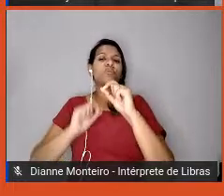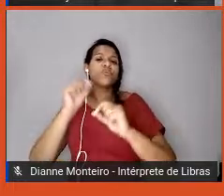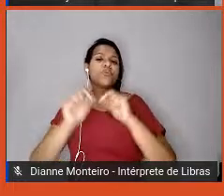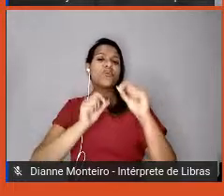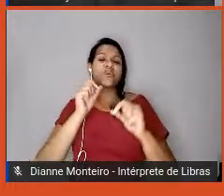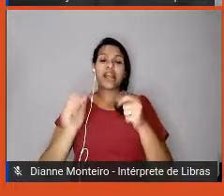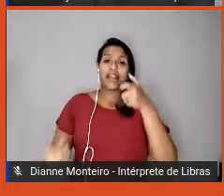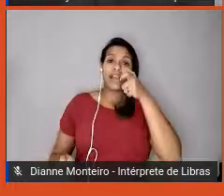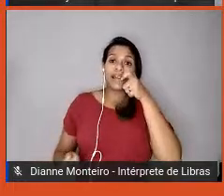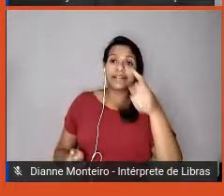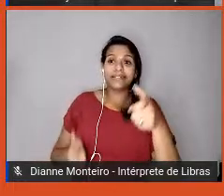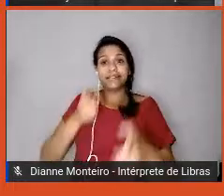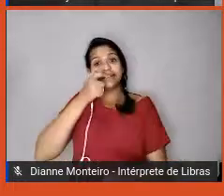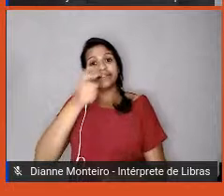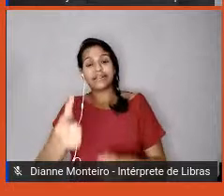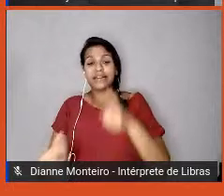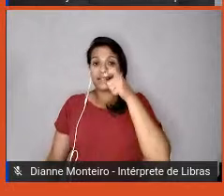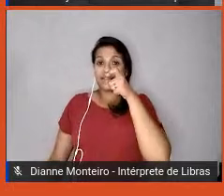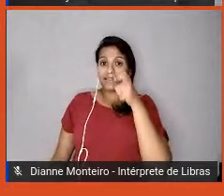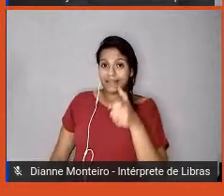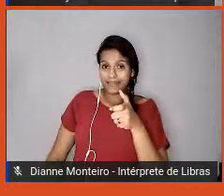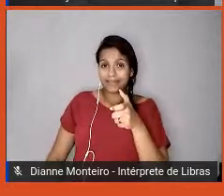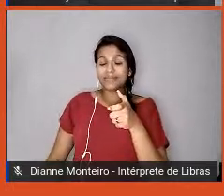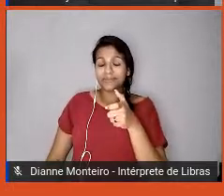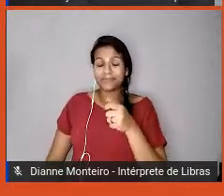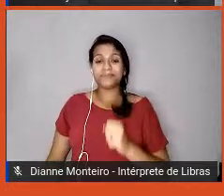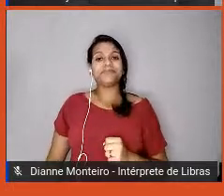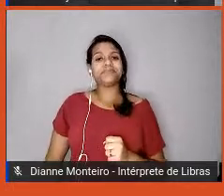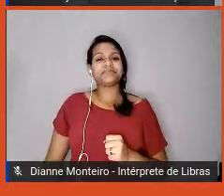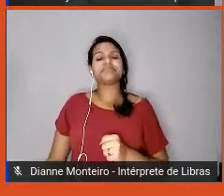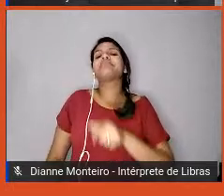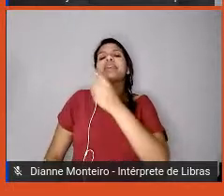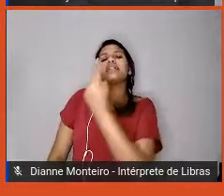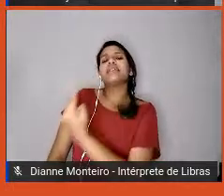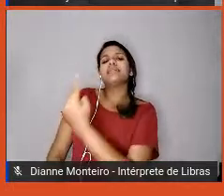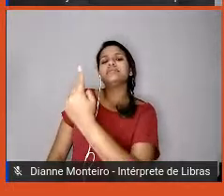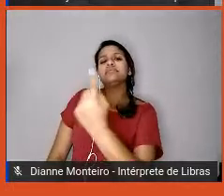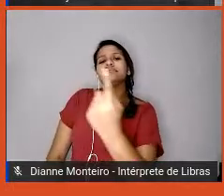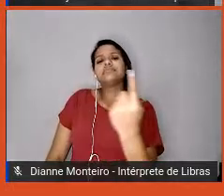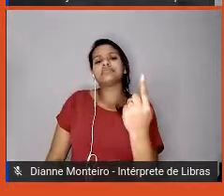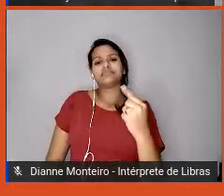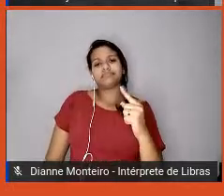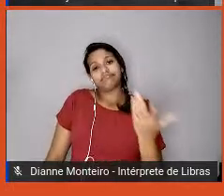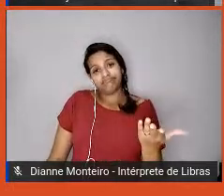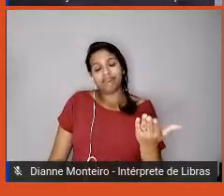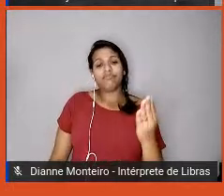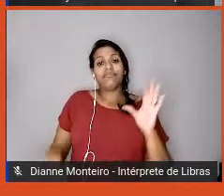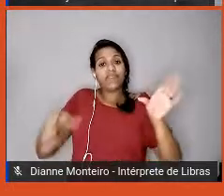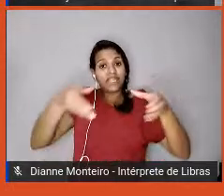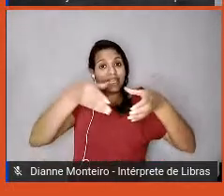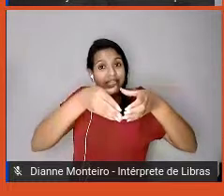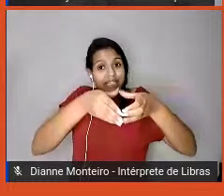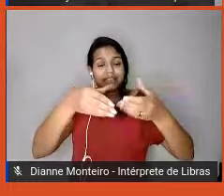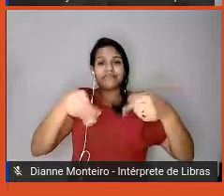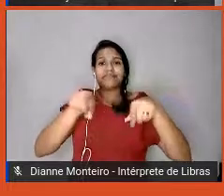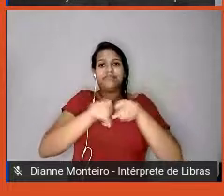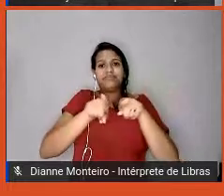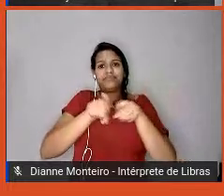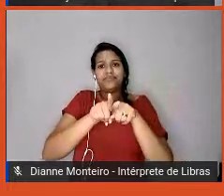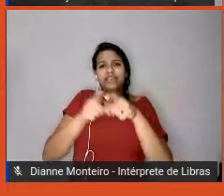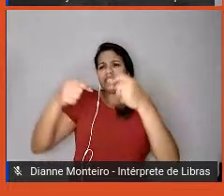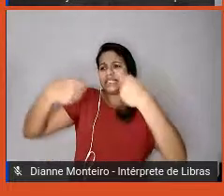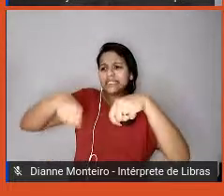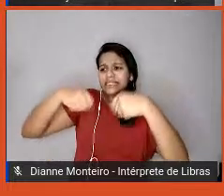cada colaborador tem. Tanto o colaborador, como a equipe, como um todo, né? Quais são as necessidades dessa empresa?